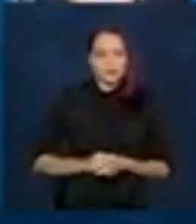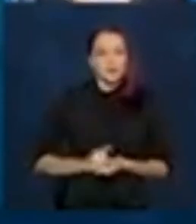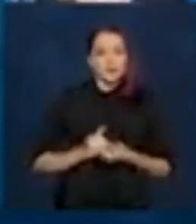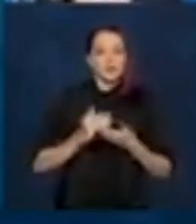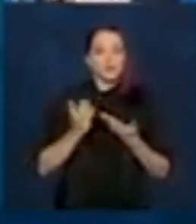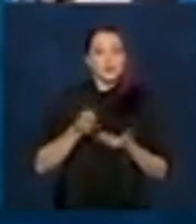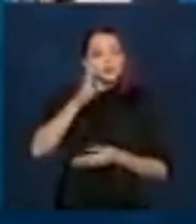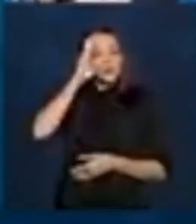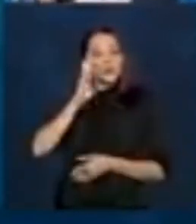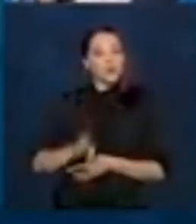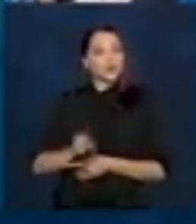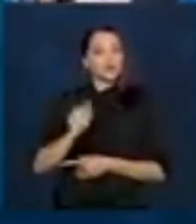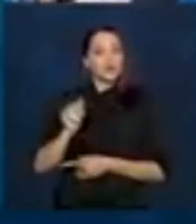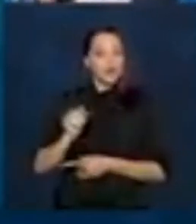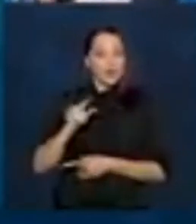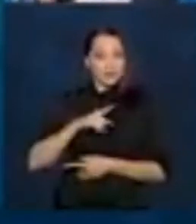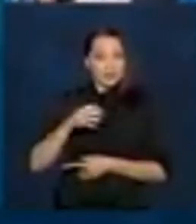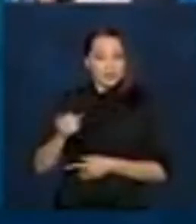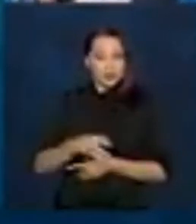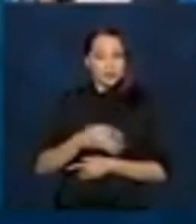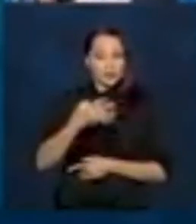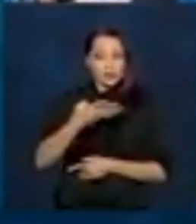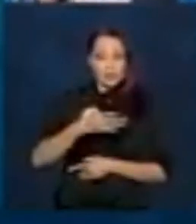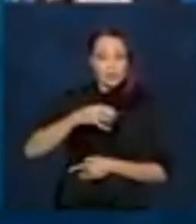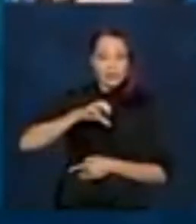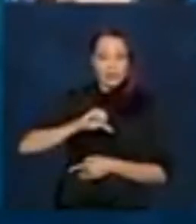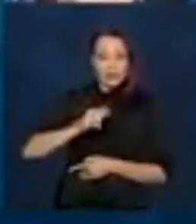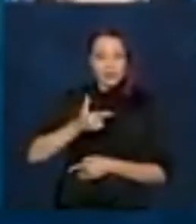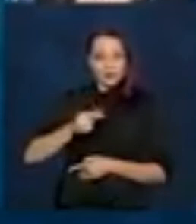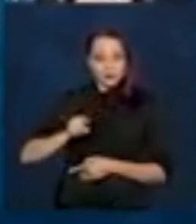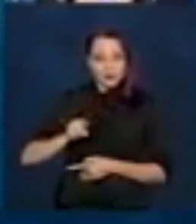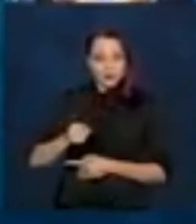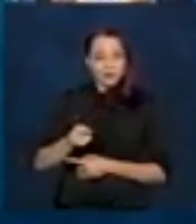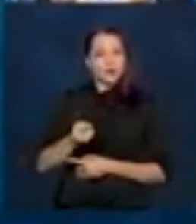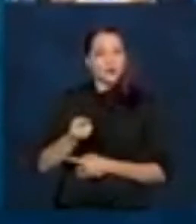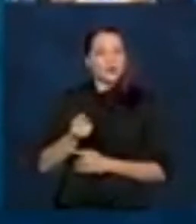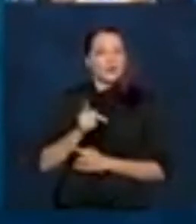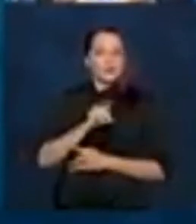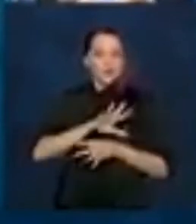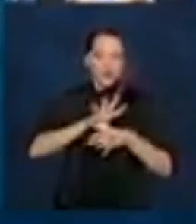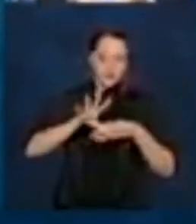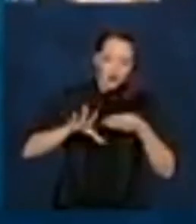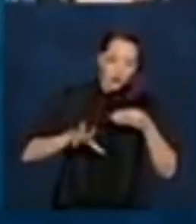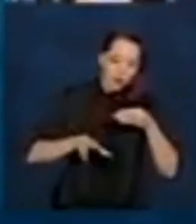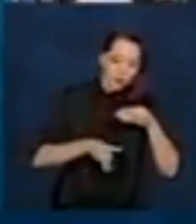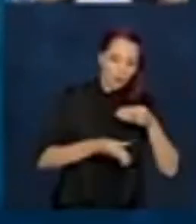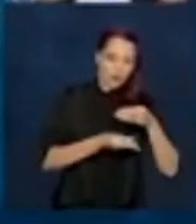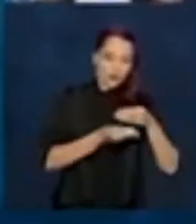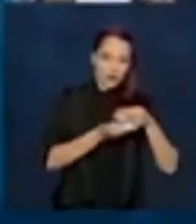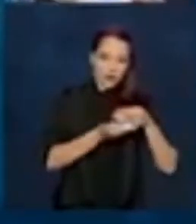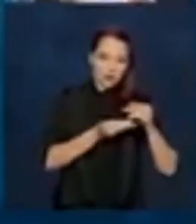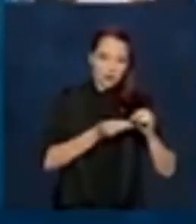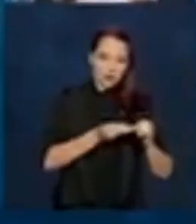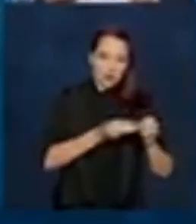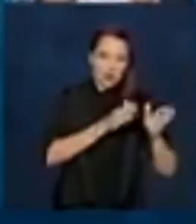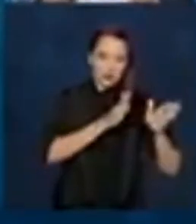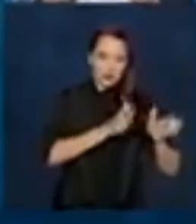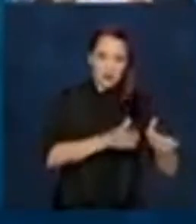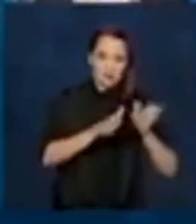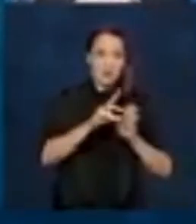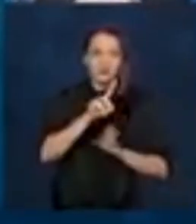objetiva, esses novos 492 mil entrarão nos ciclos, nos